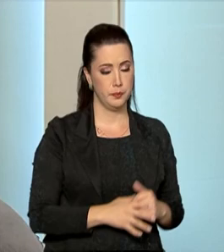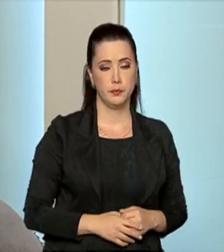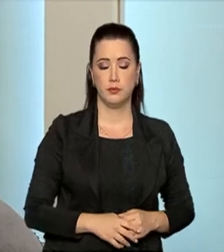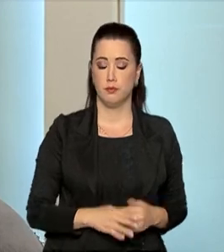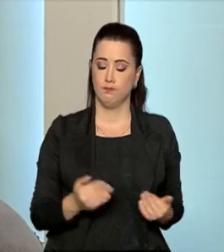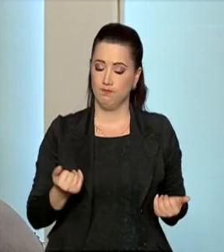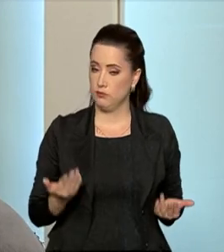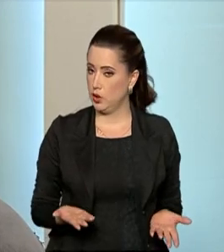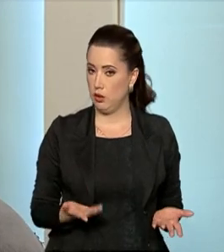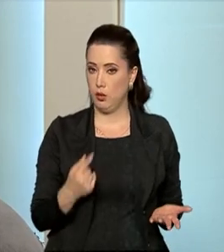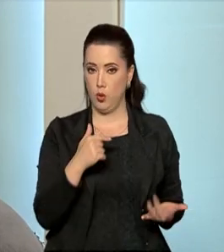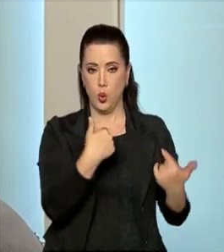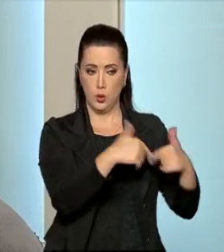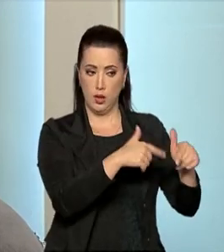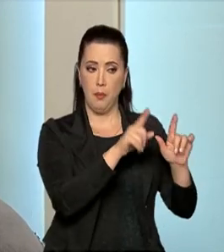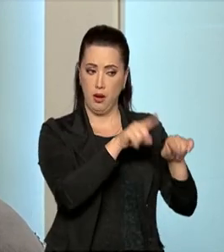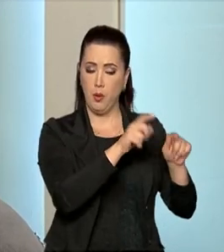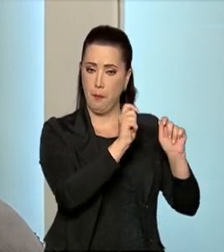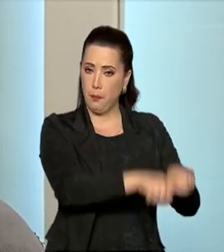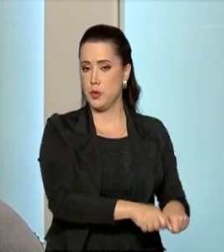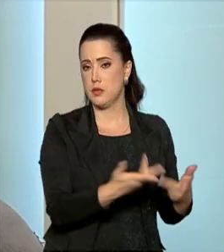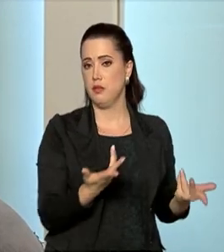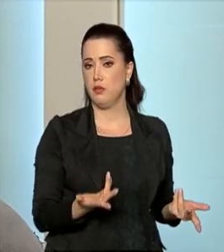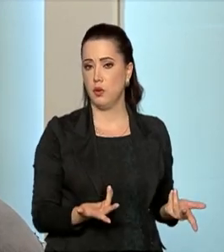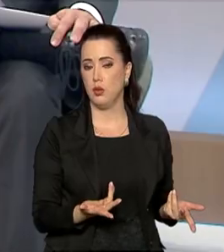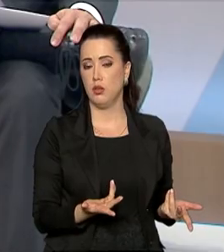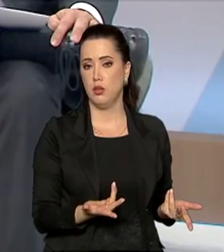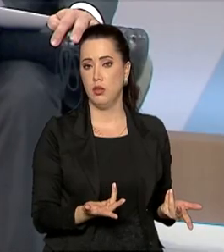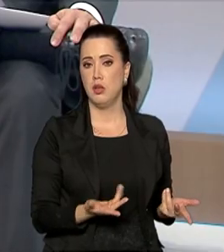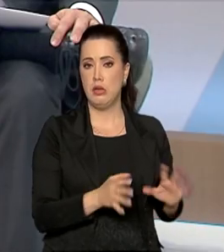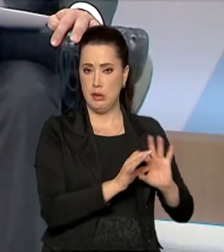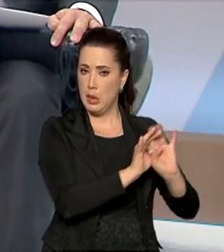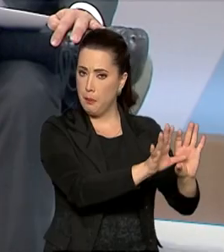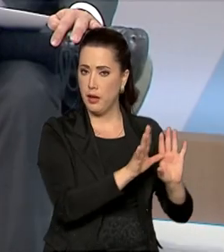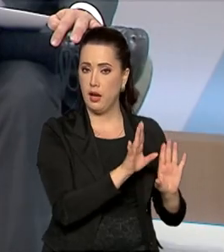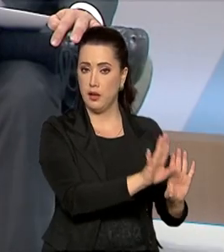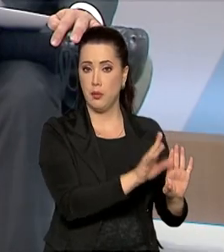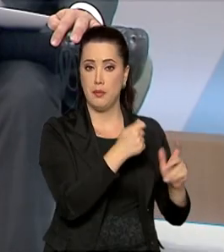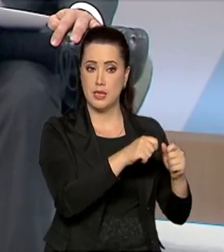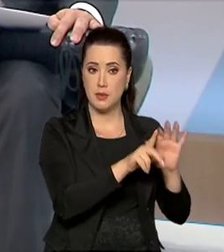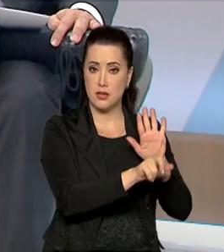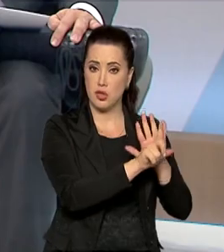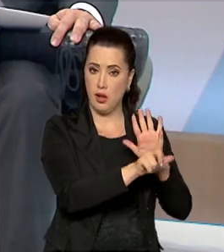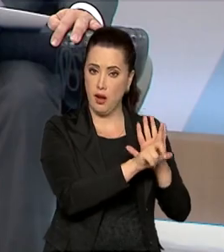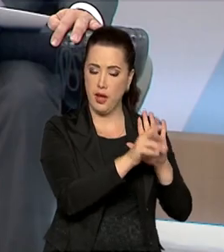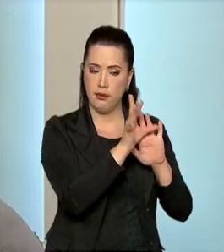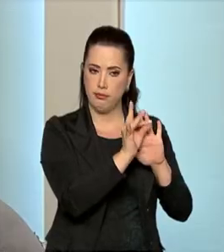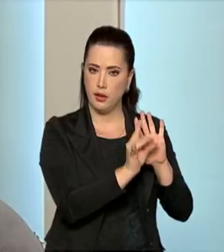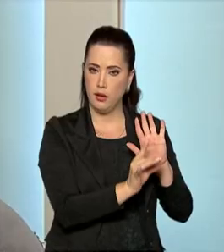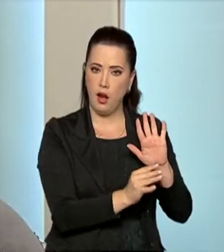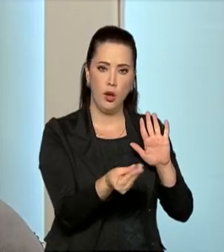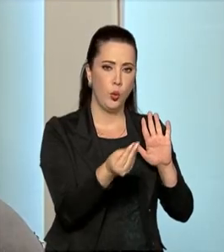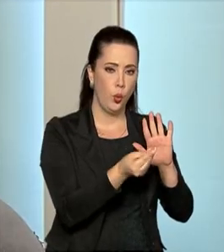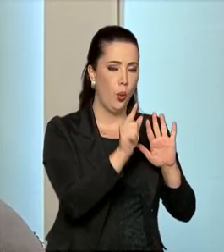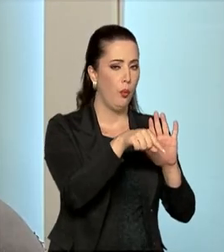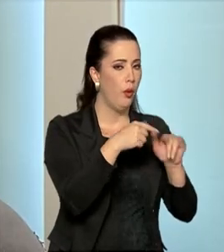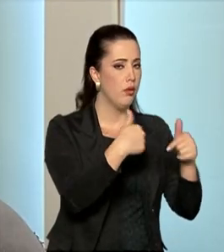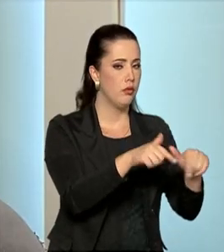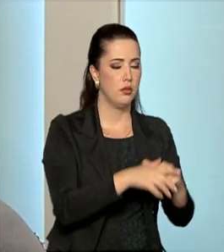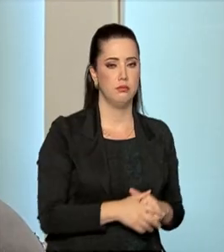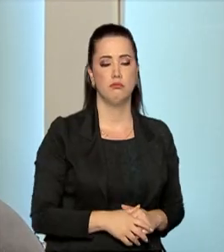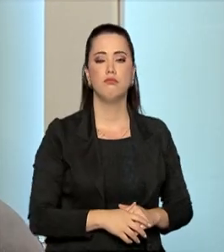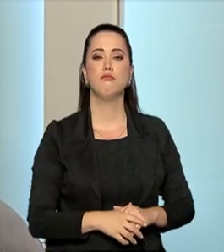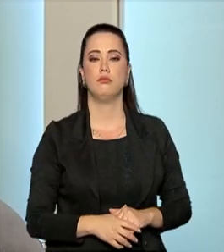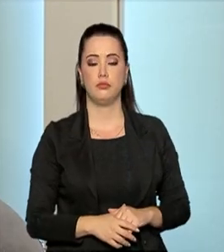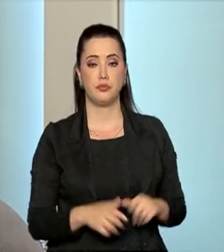né? De modo que a atividade é permitida com a ressalva de haver a regulamentação, né? Há